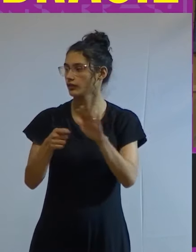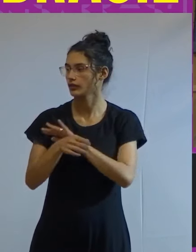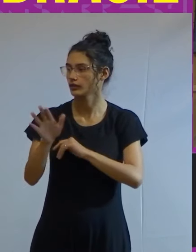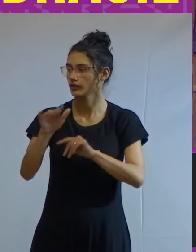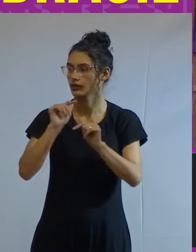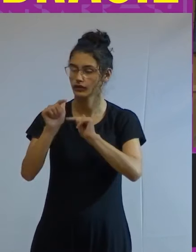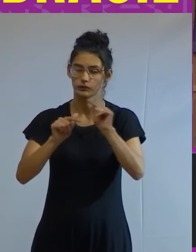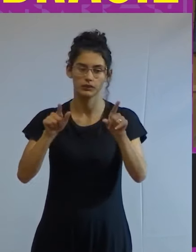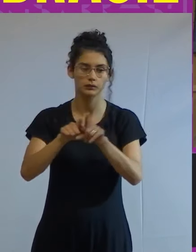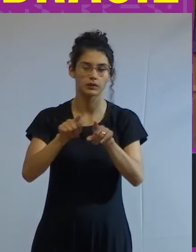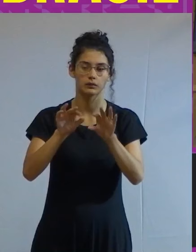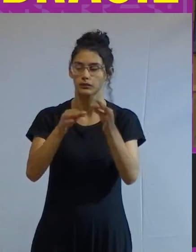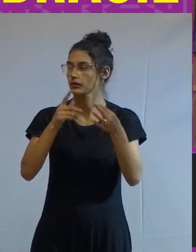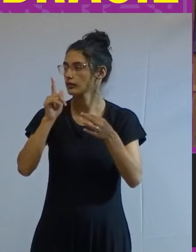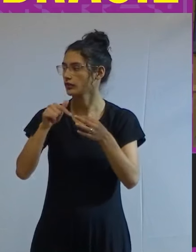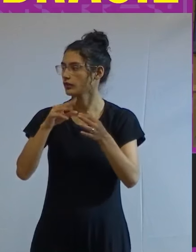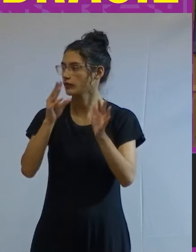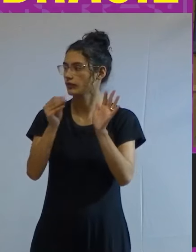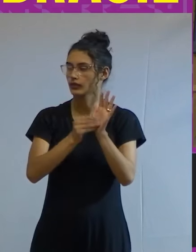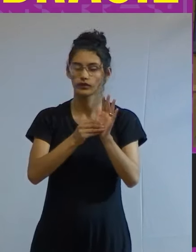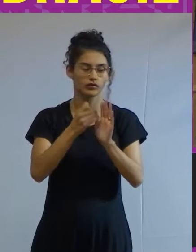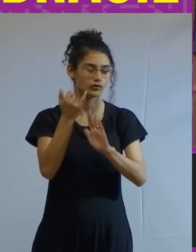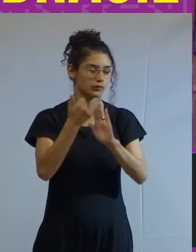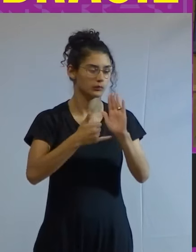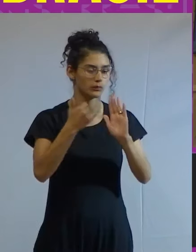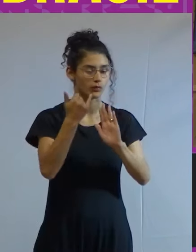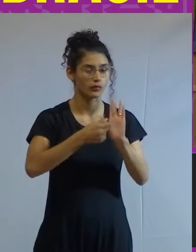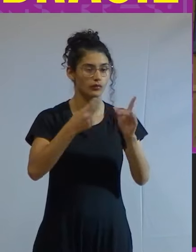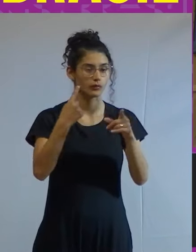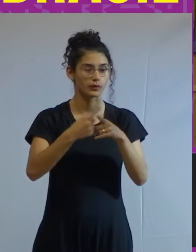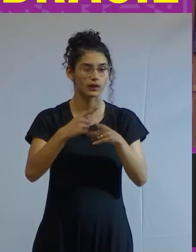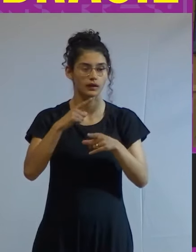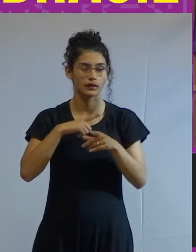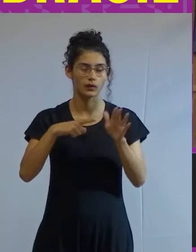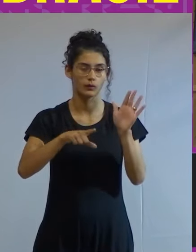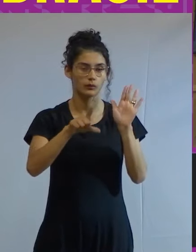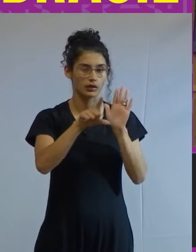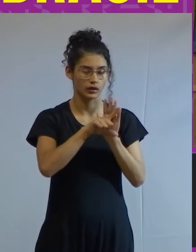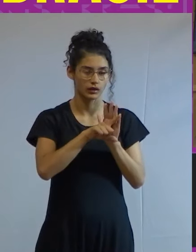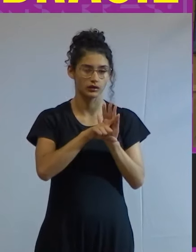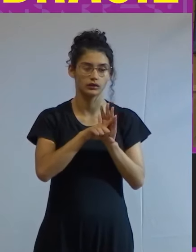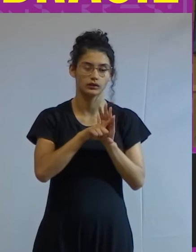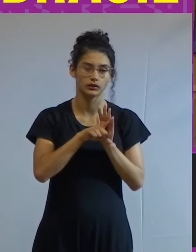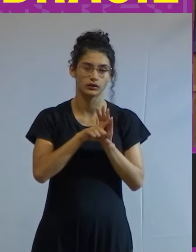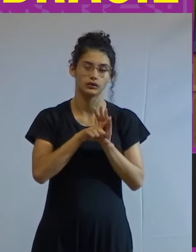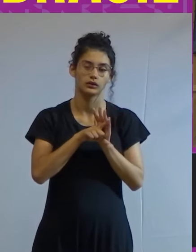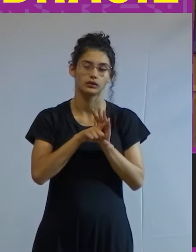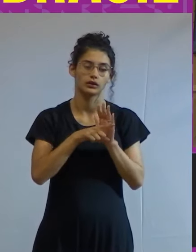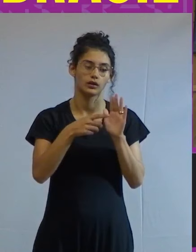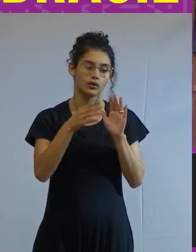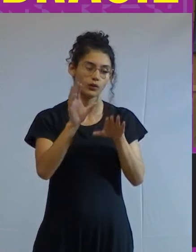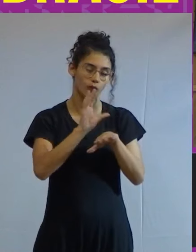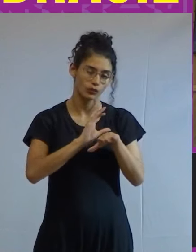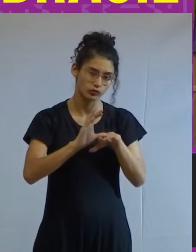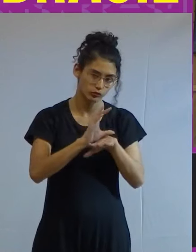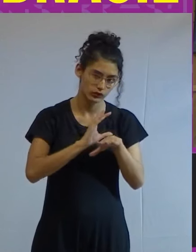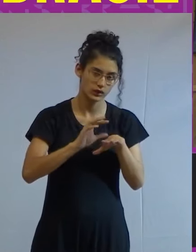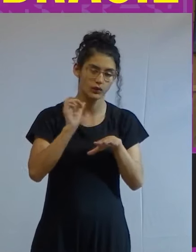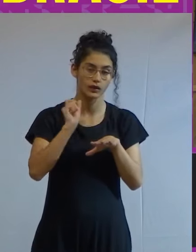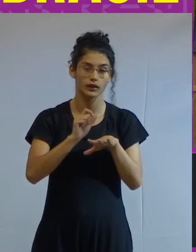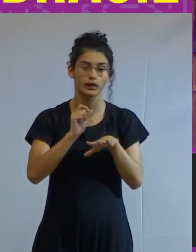financeiro simplesmente eles são isentos de imposto de renda por conta que existe uma lei na constituição que